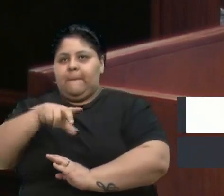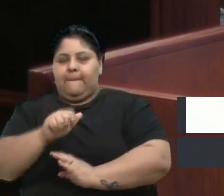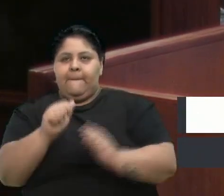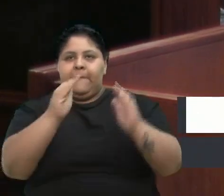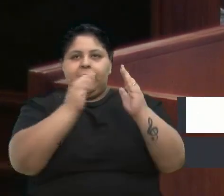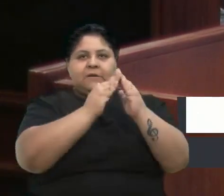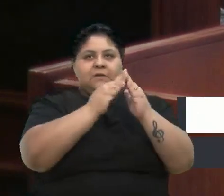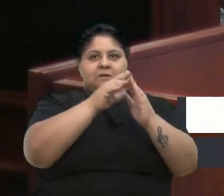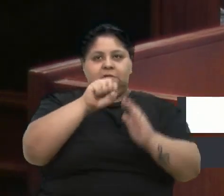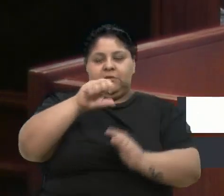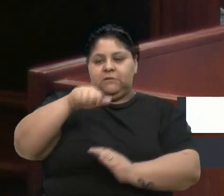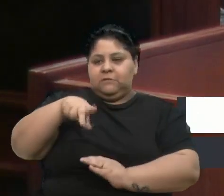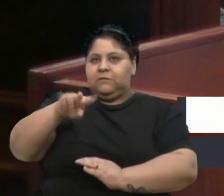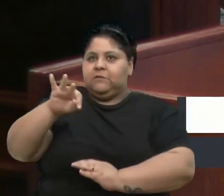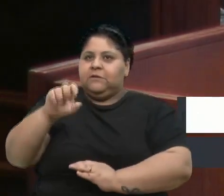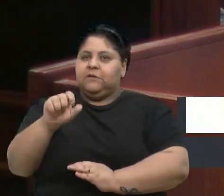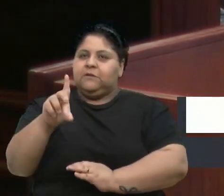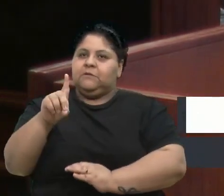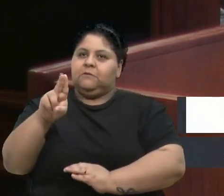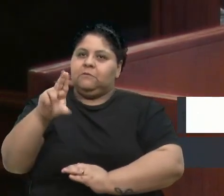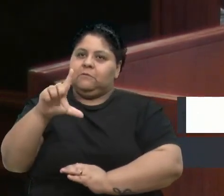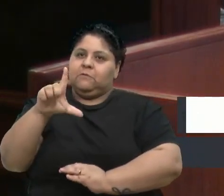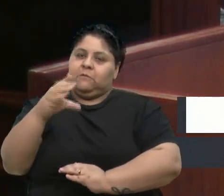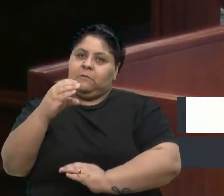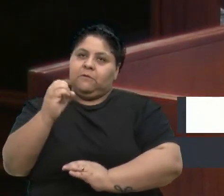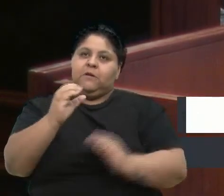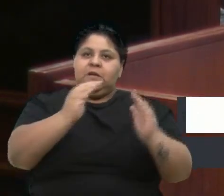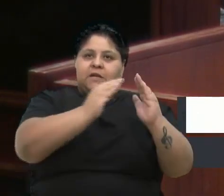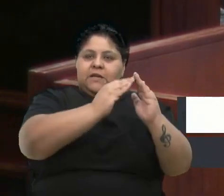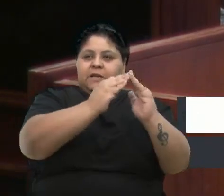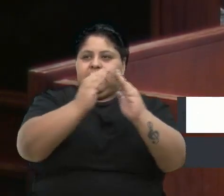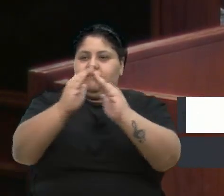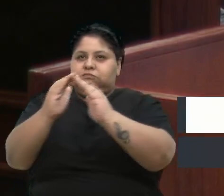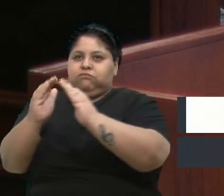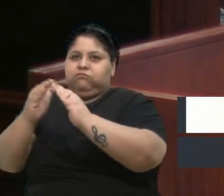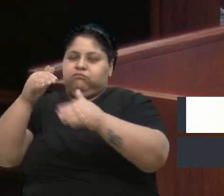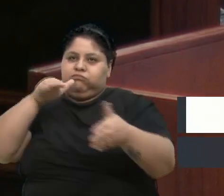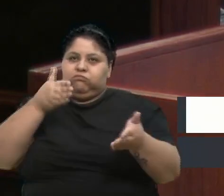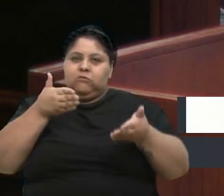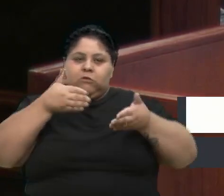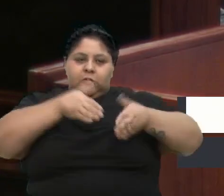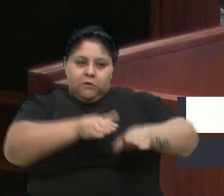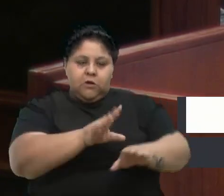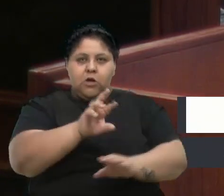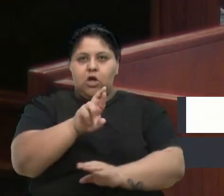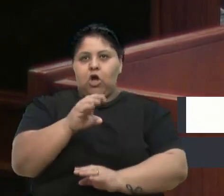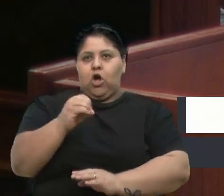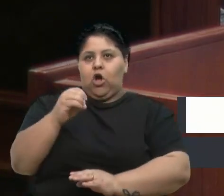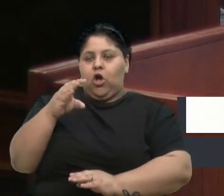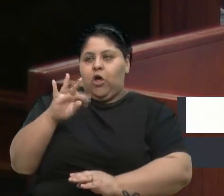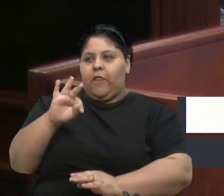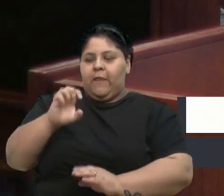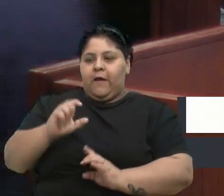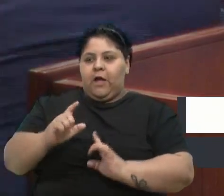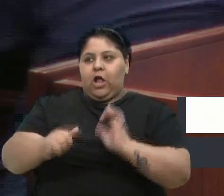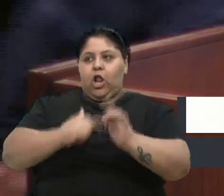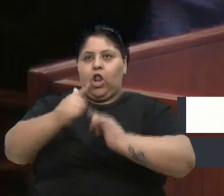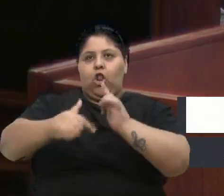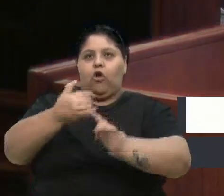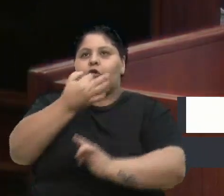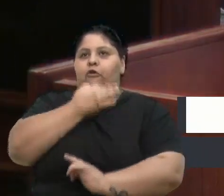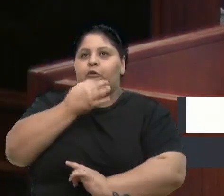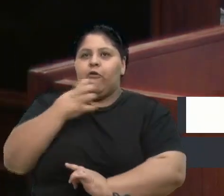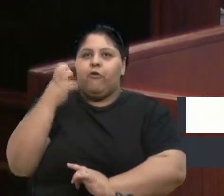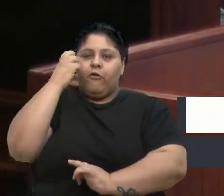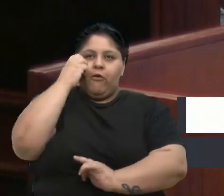Dulce, Residências Inclusivas, Rotary Clube Caxias do Sul, Anarec e o Serviço de Convivência